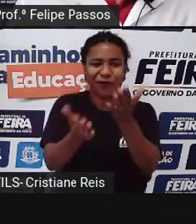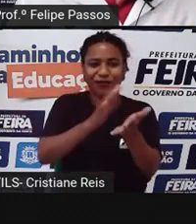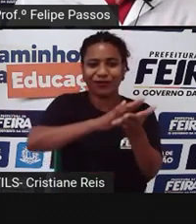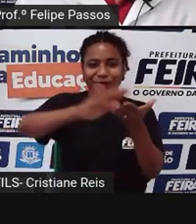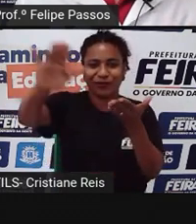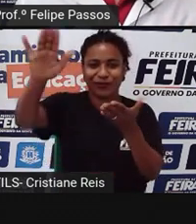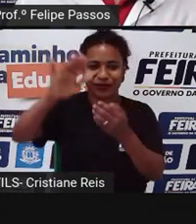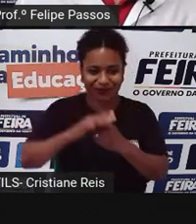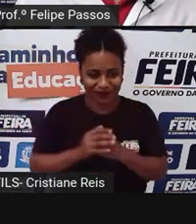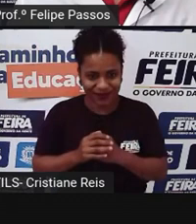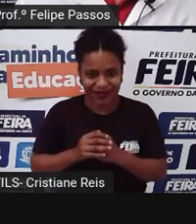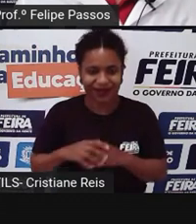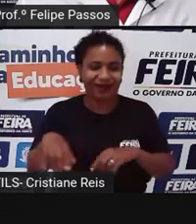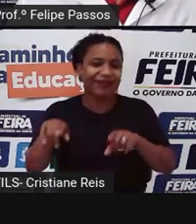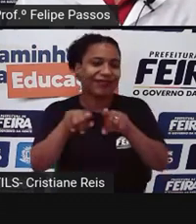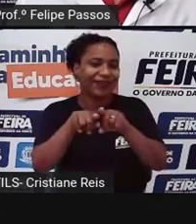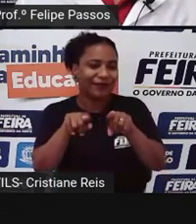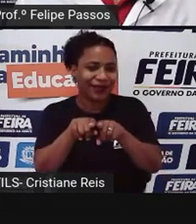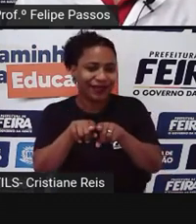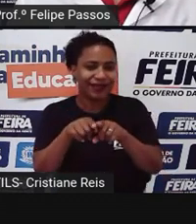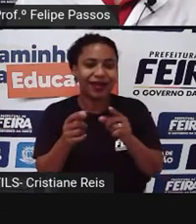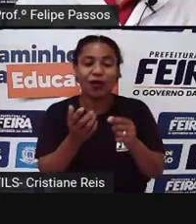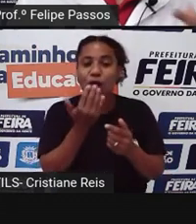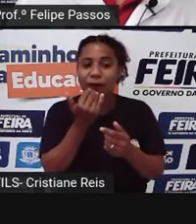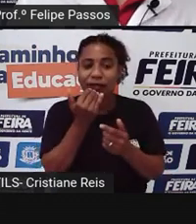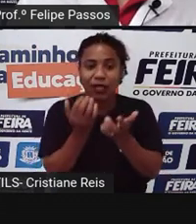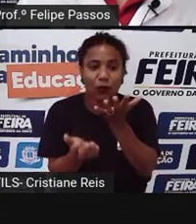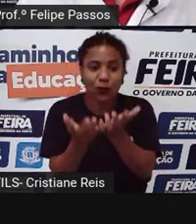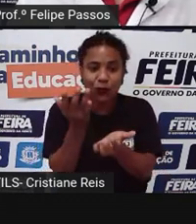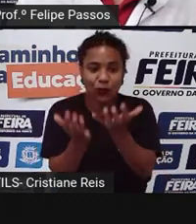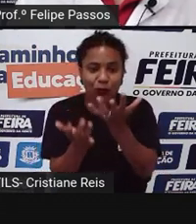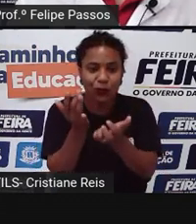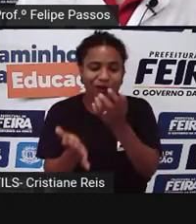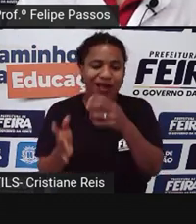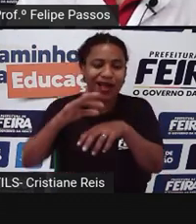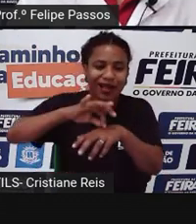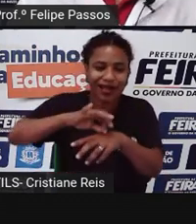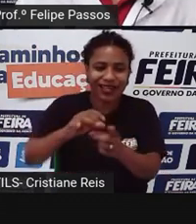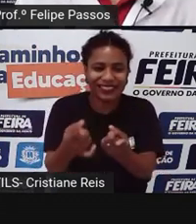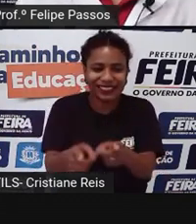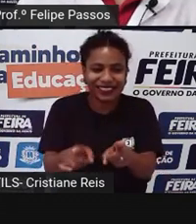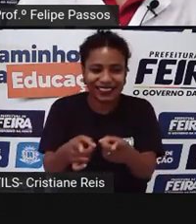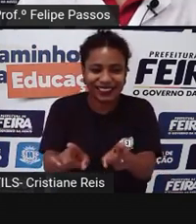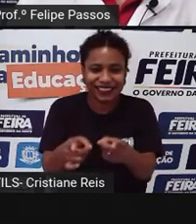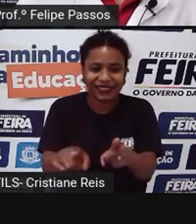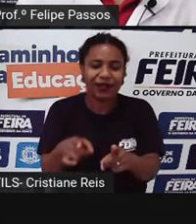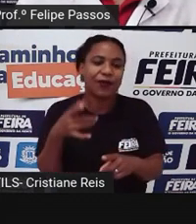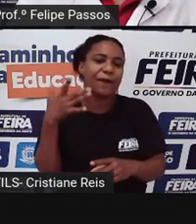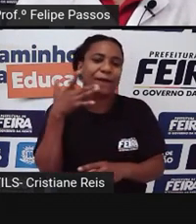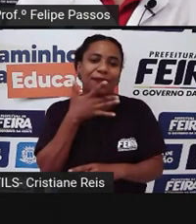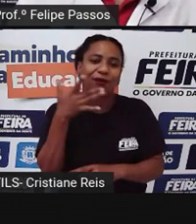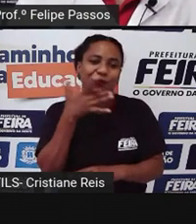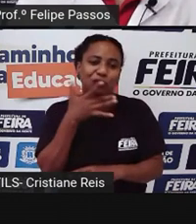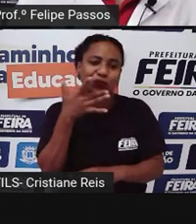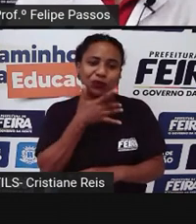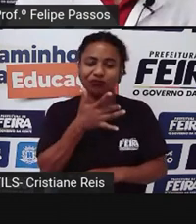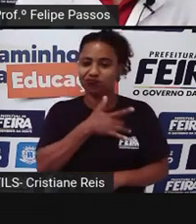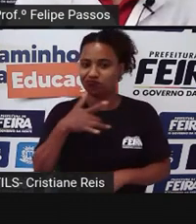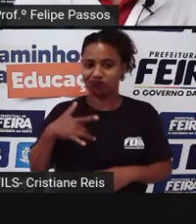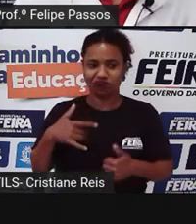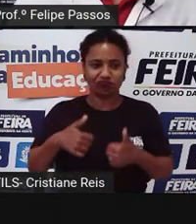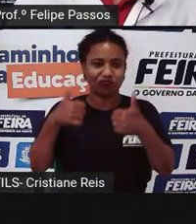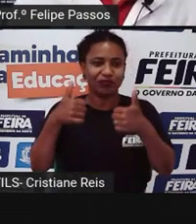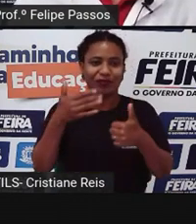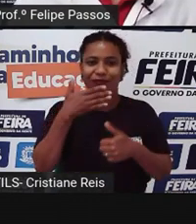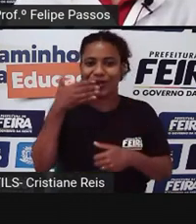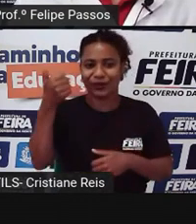digestão é mais rápida, a absorção de nutrientes é melhor, o sabor melhora. Então tudo isso aí são ferramentas. Hoje em dia